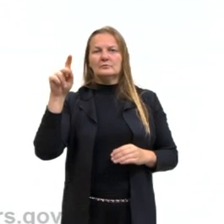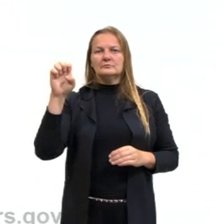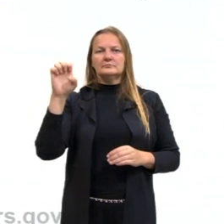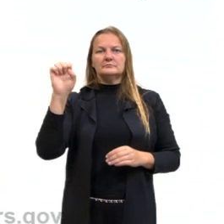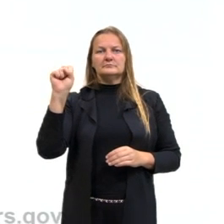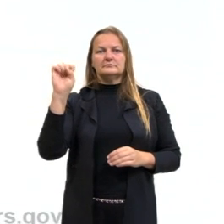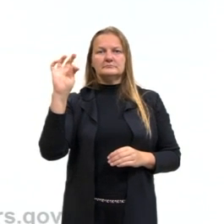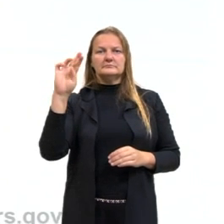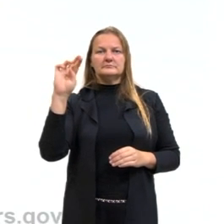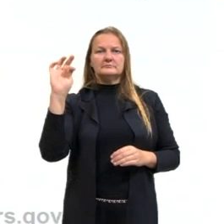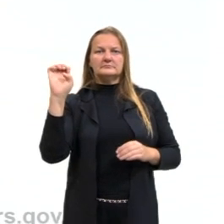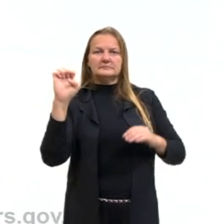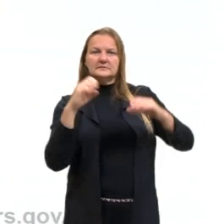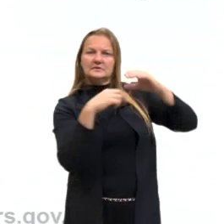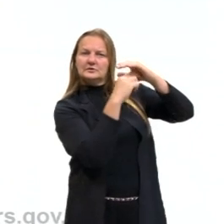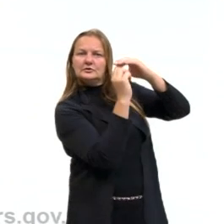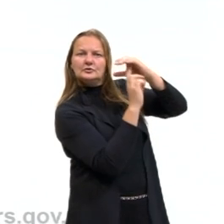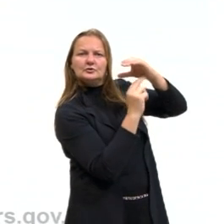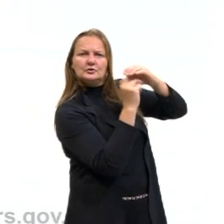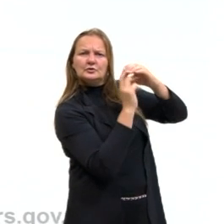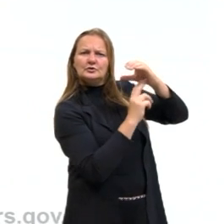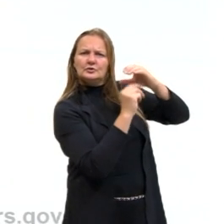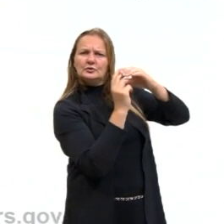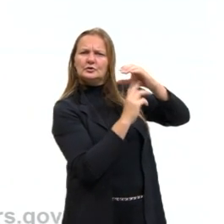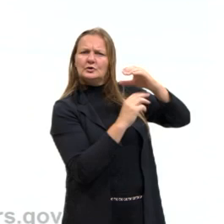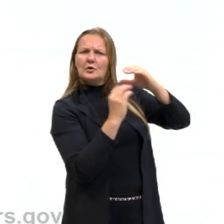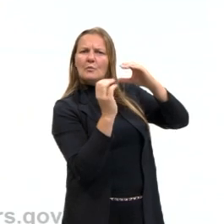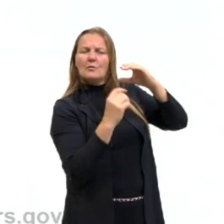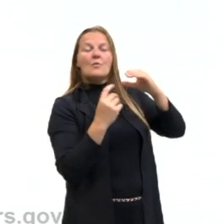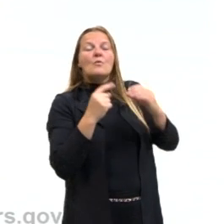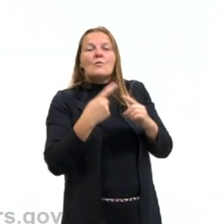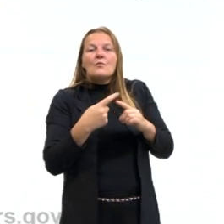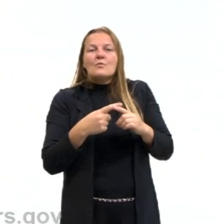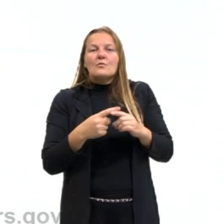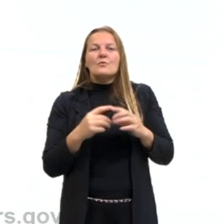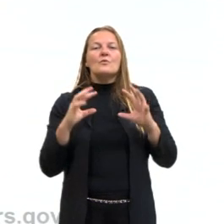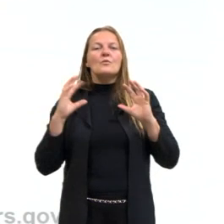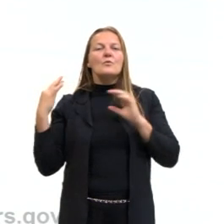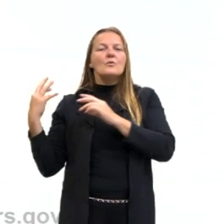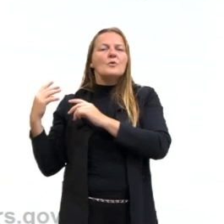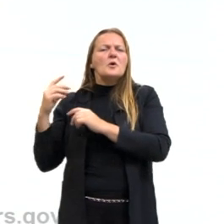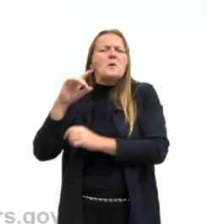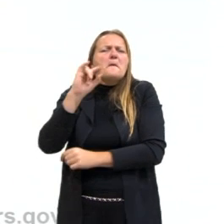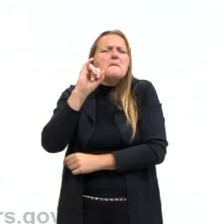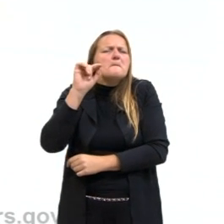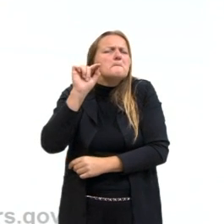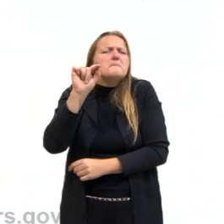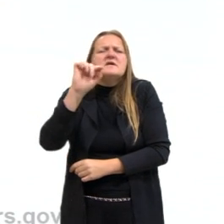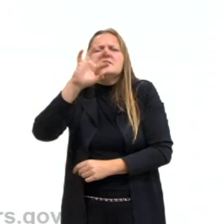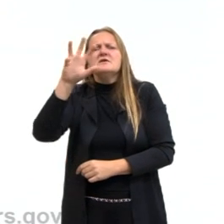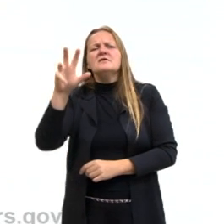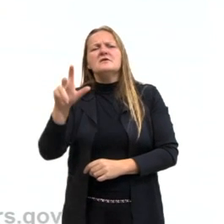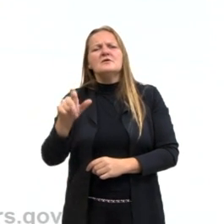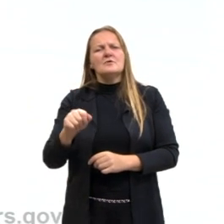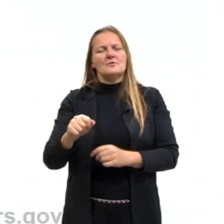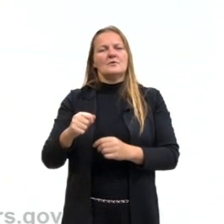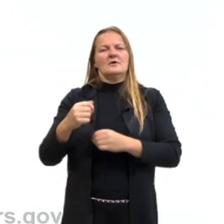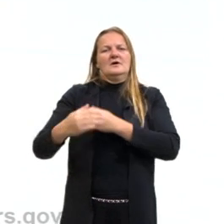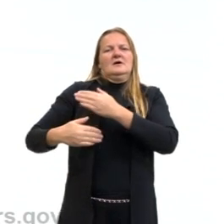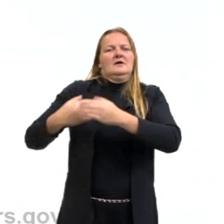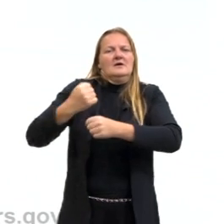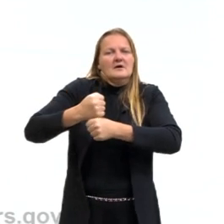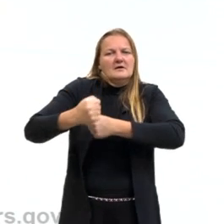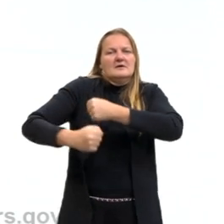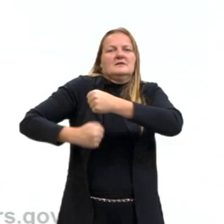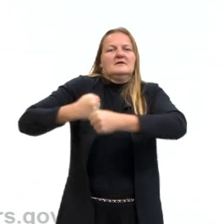como uma forma de expressão, provavelmente surgiu conjuntamente ao longo de milhares de anos. Aqui é interessante a gente observar